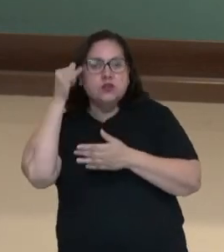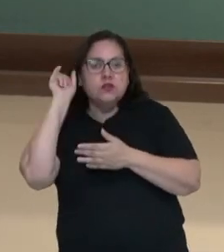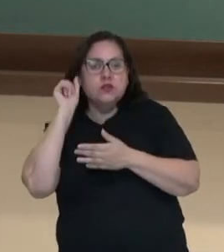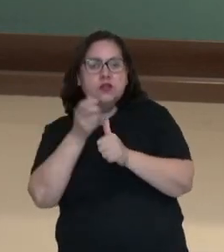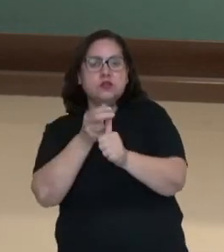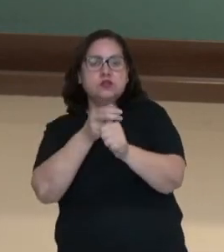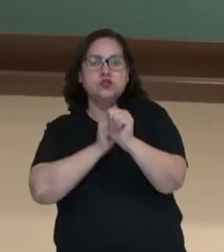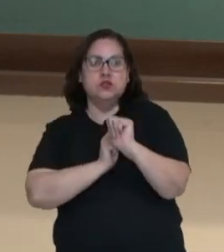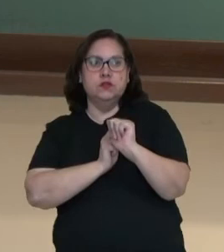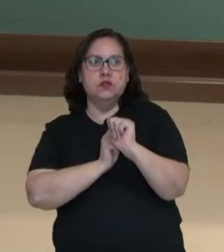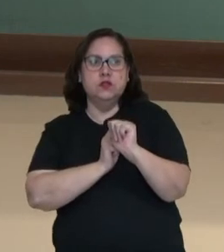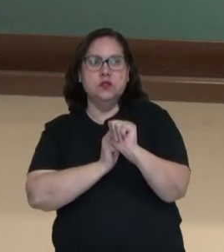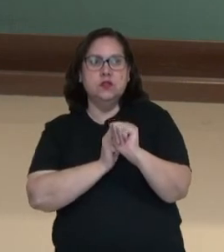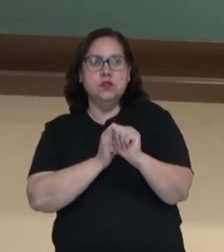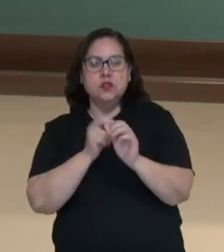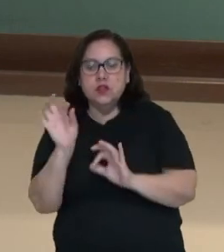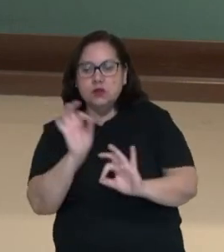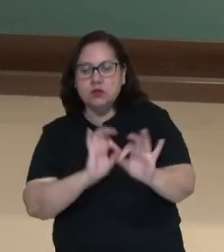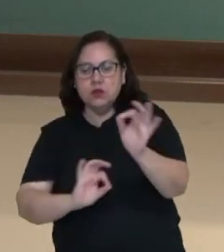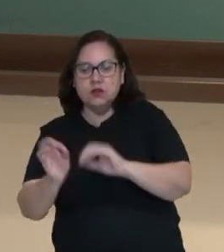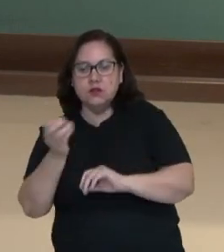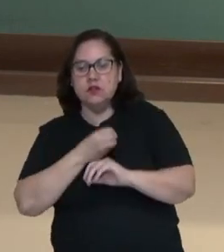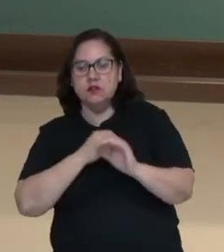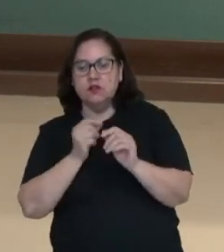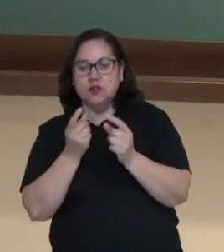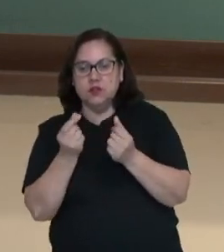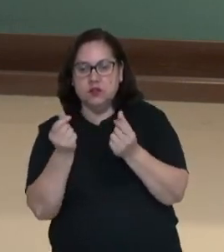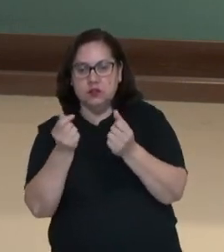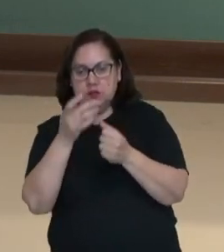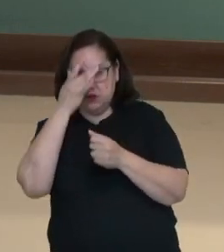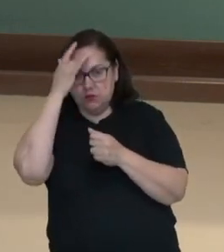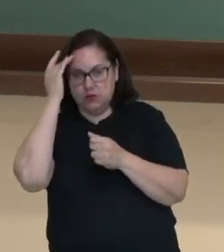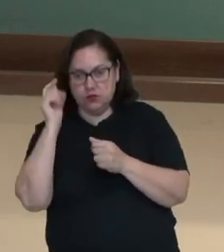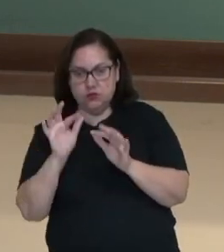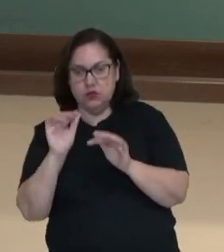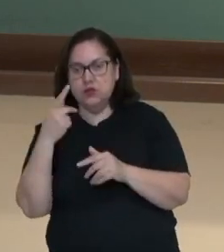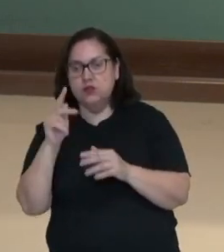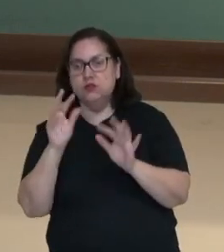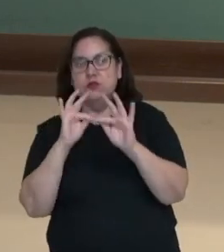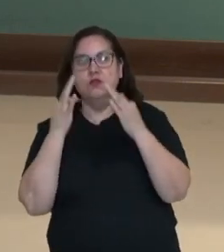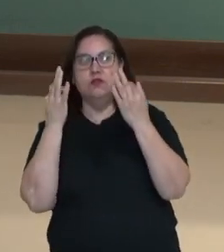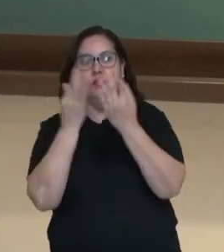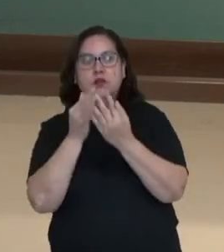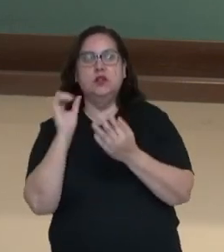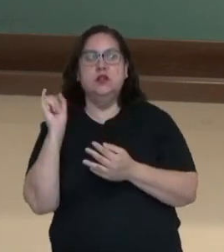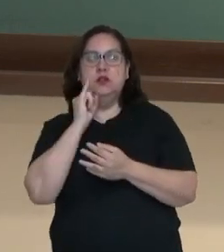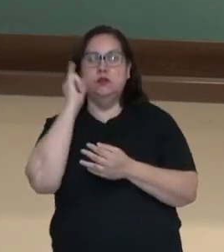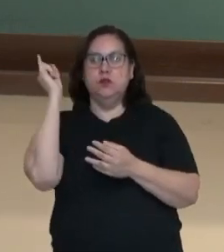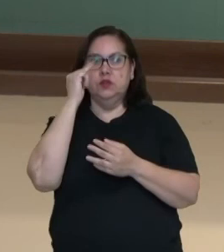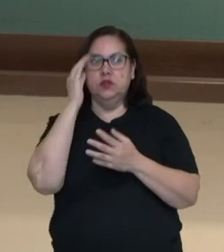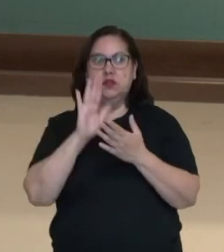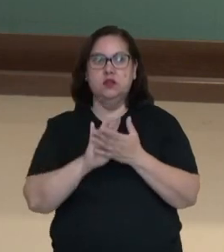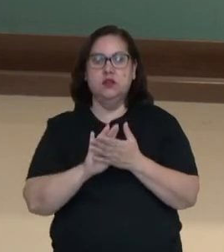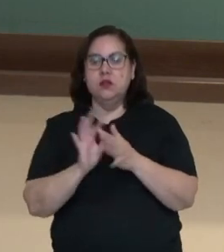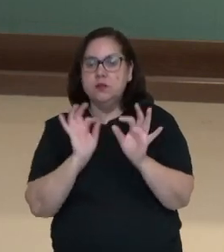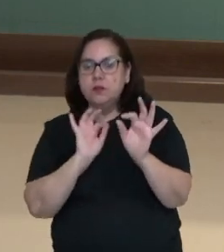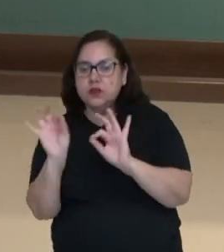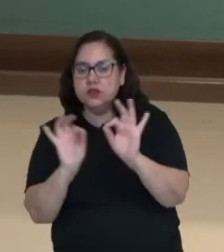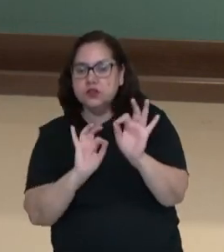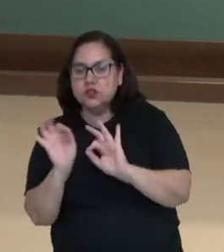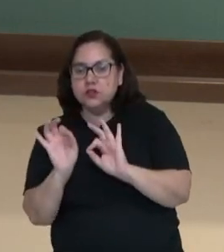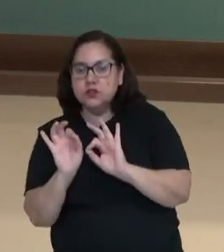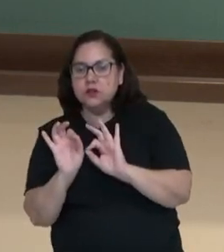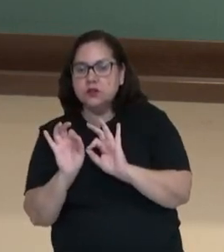endividamento e organizar a vida financeira da pessoa e da sua família. O importante é planejar